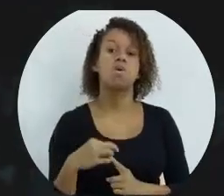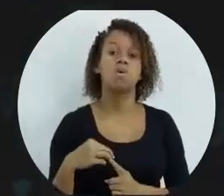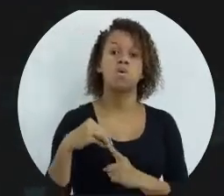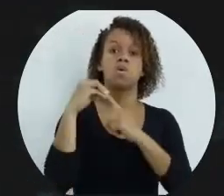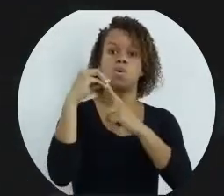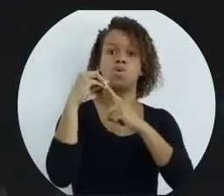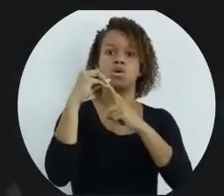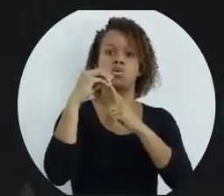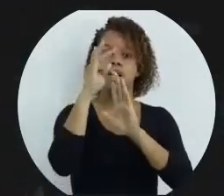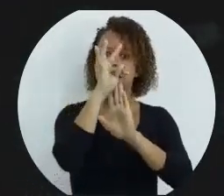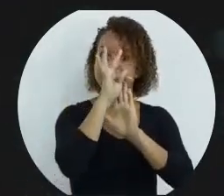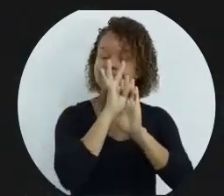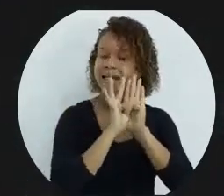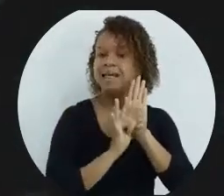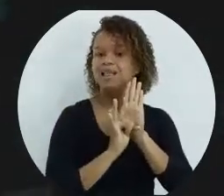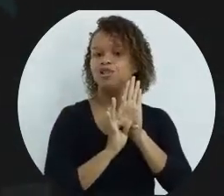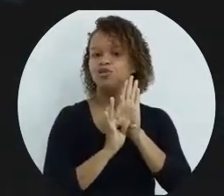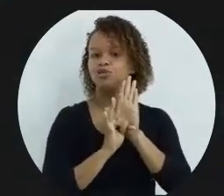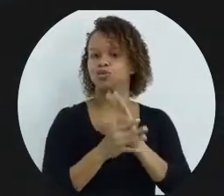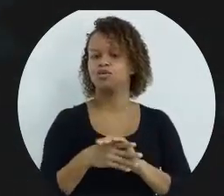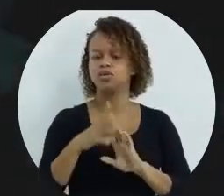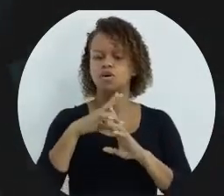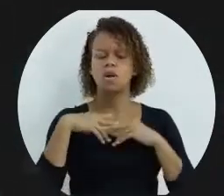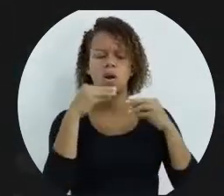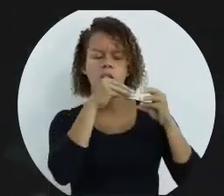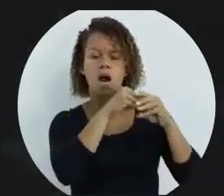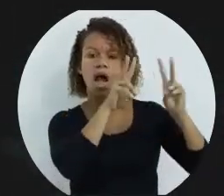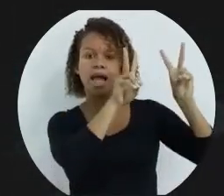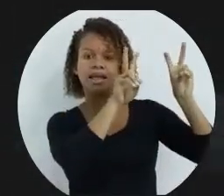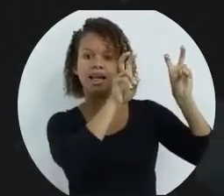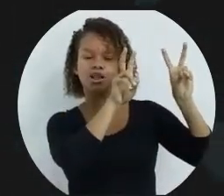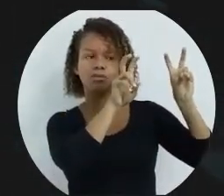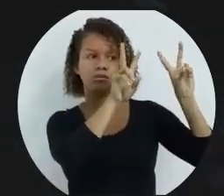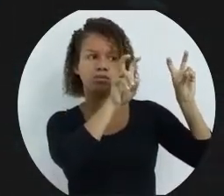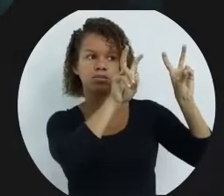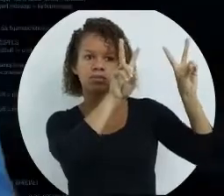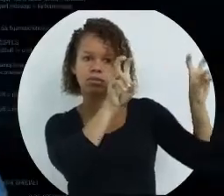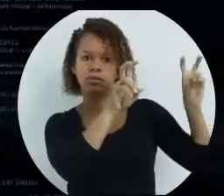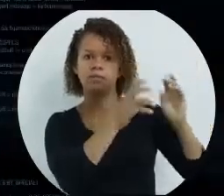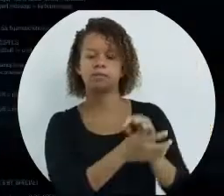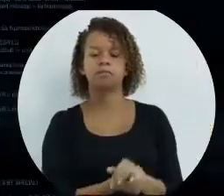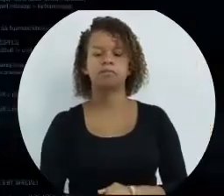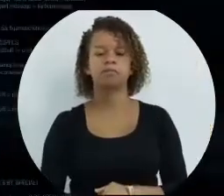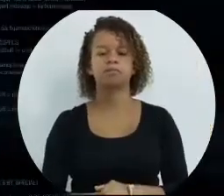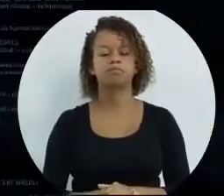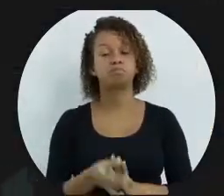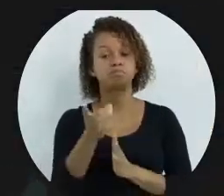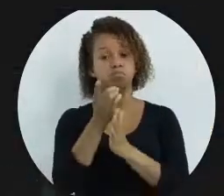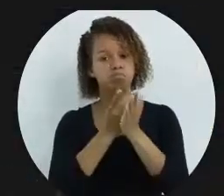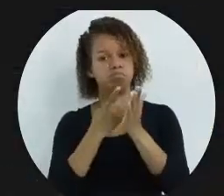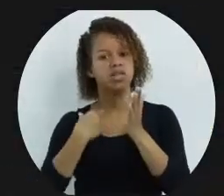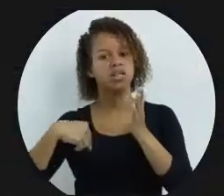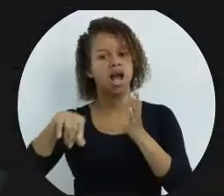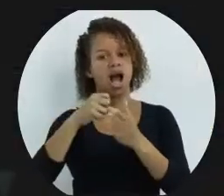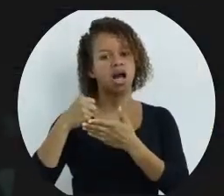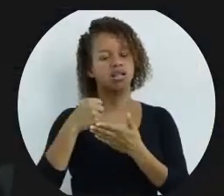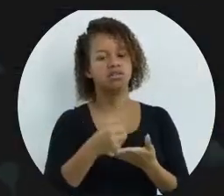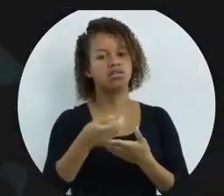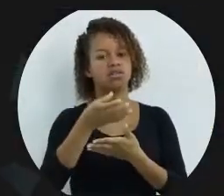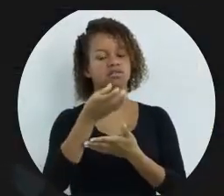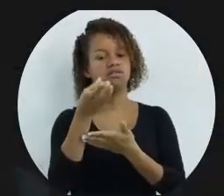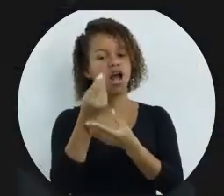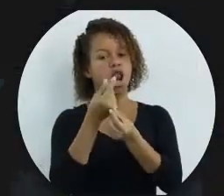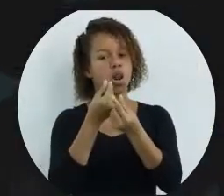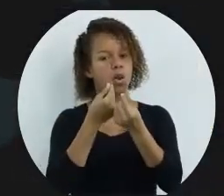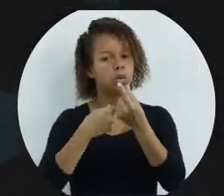texto, textual. Aí você coloca entre aspas duplas, certo? Declaração de variáveis e atribuição de valores.